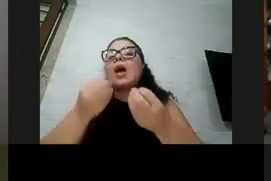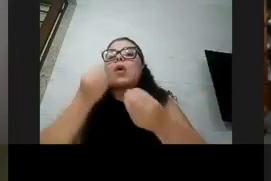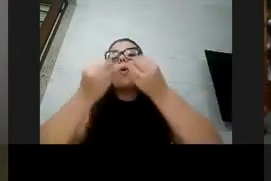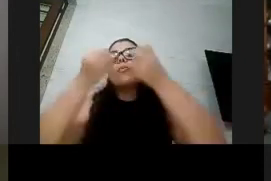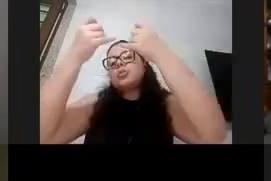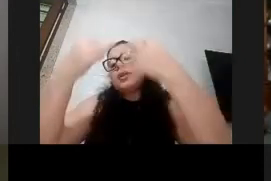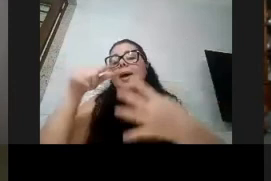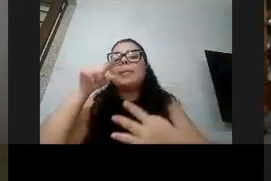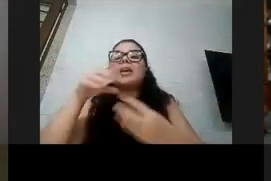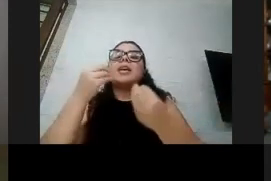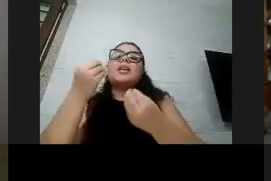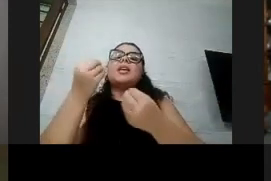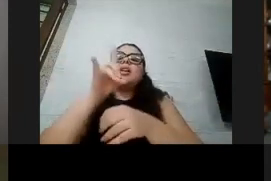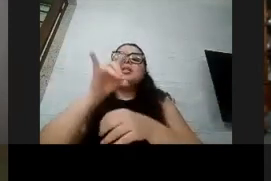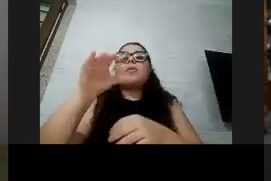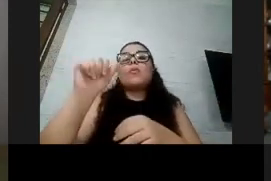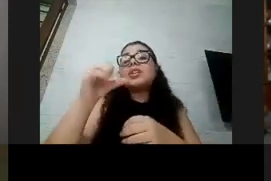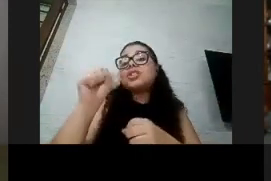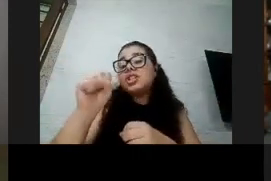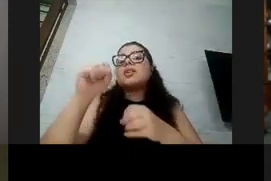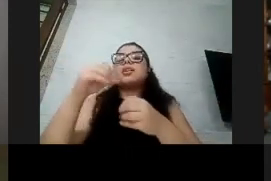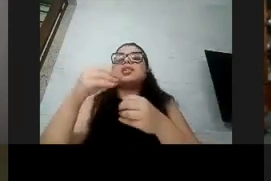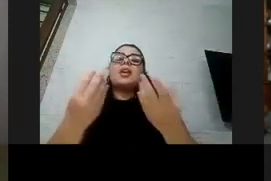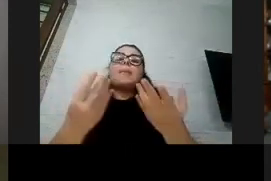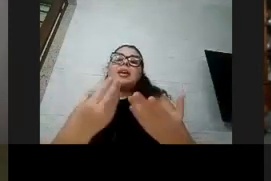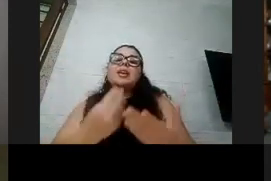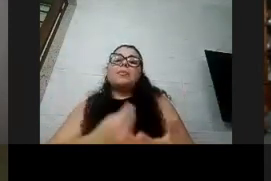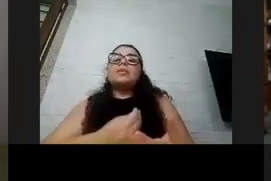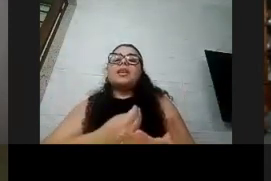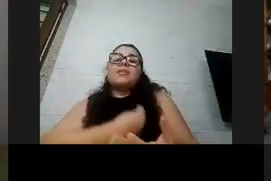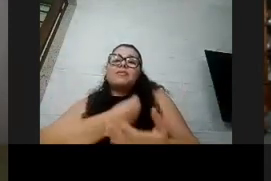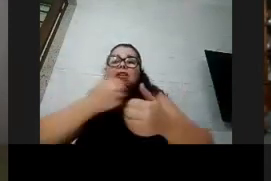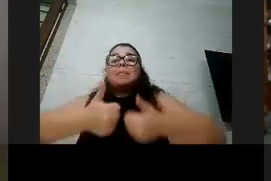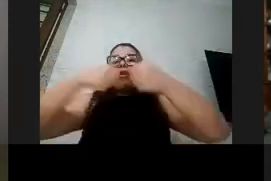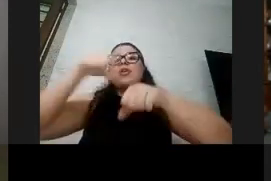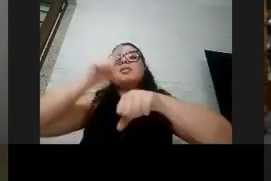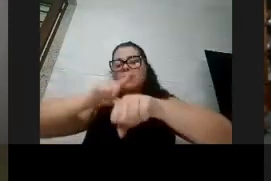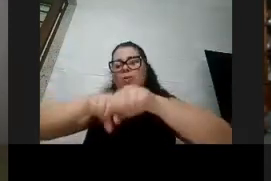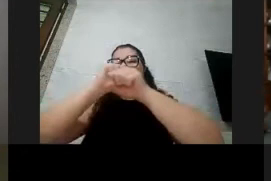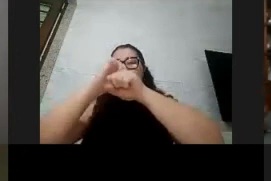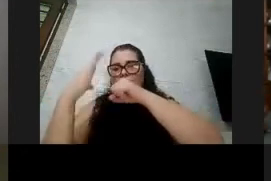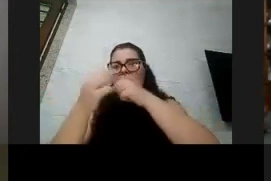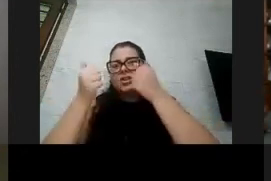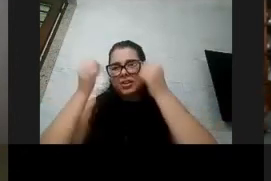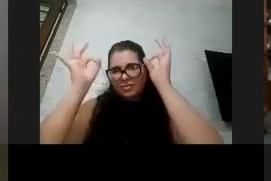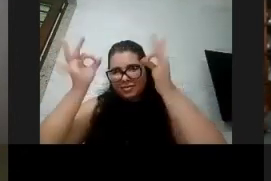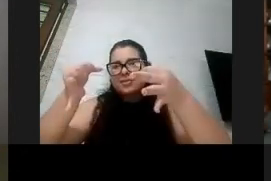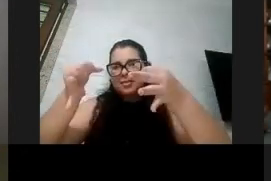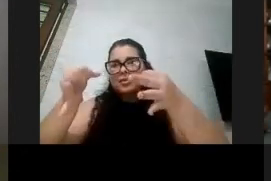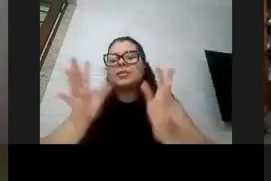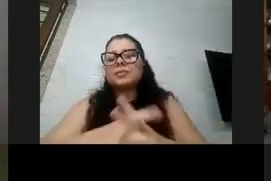falar como explicar pra ele dando algumas dicas pra ele poder viver melhor nesse momento de covid